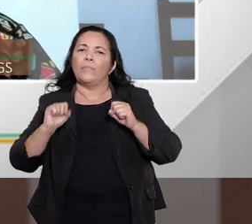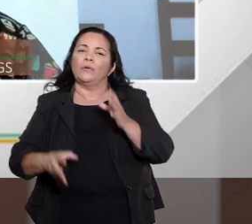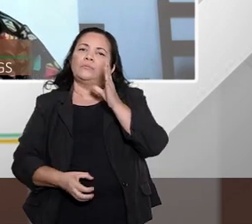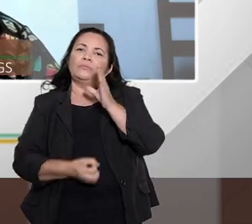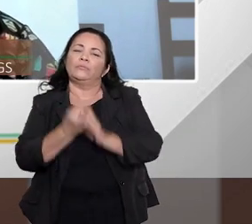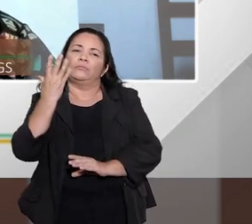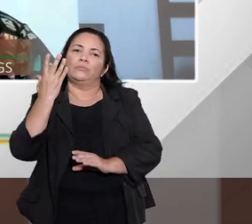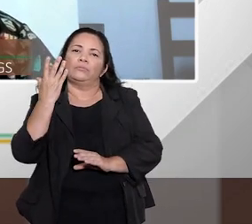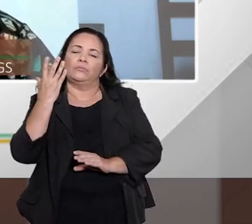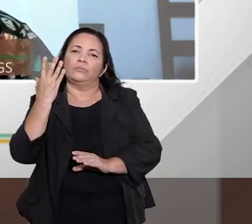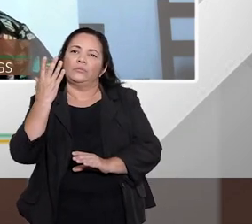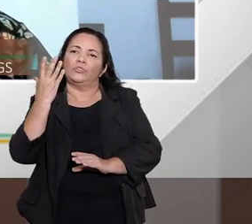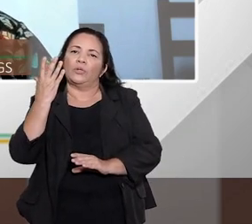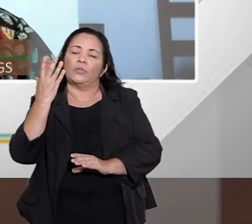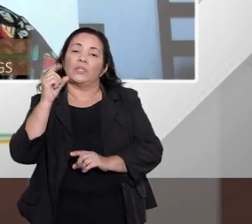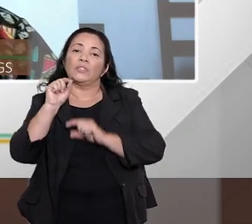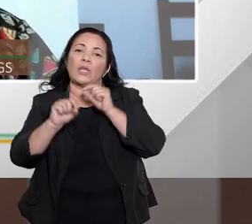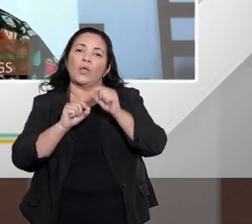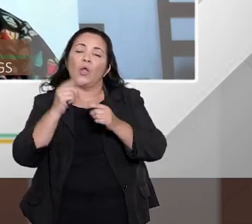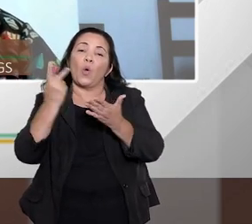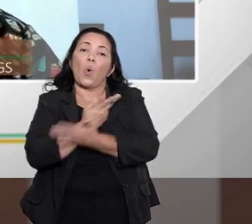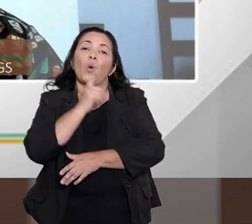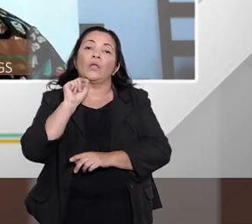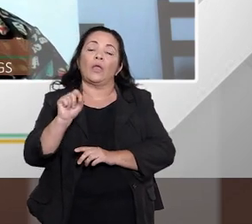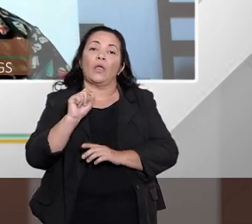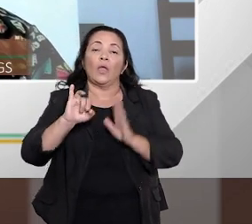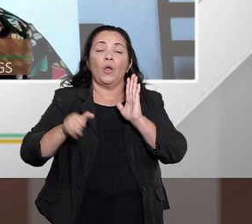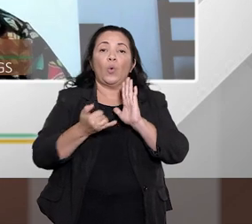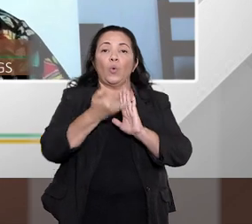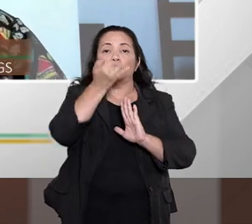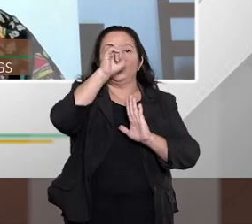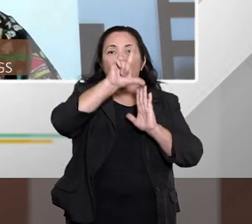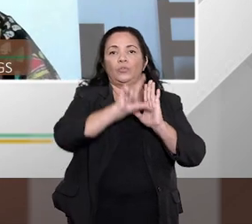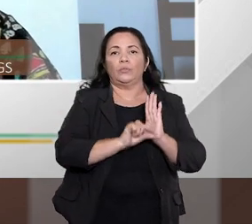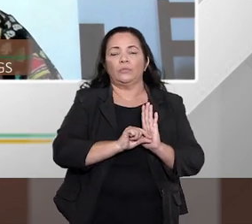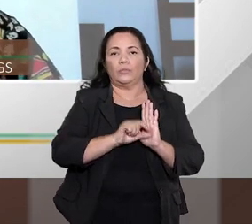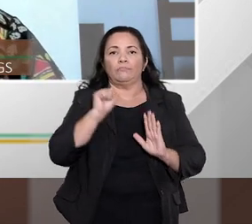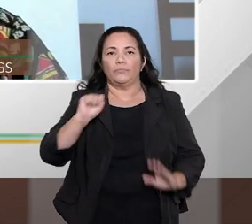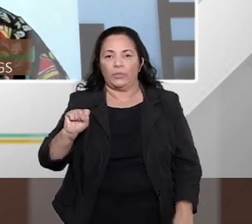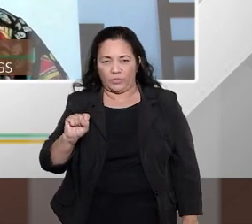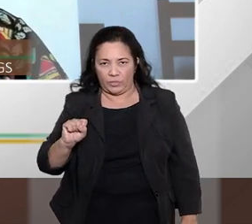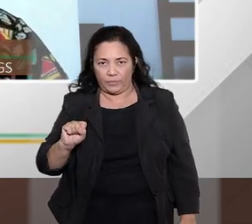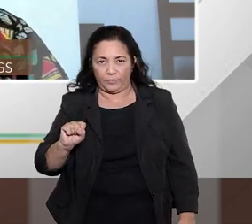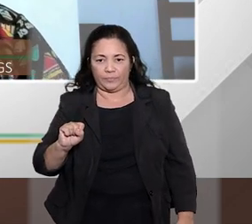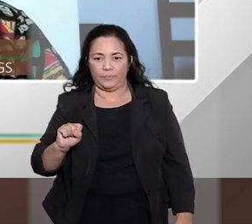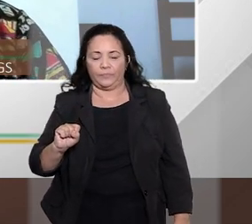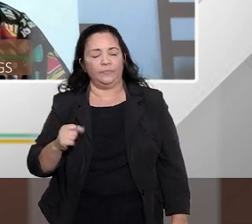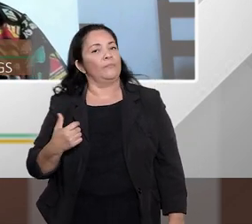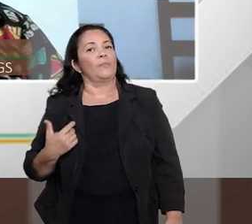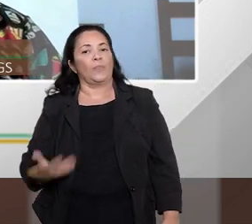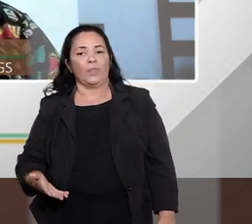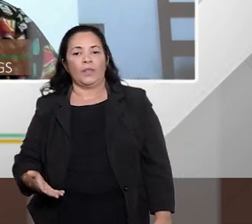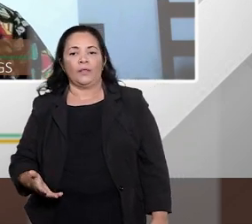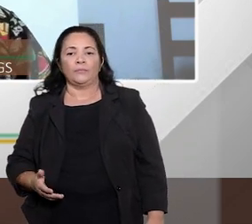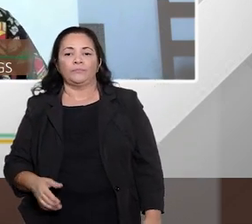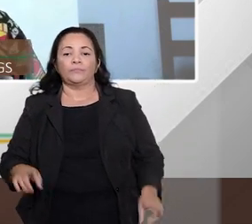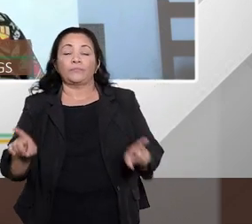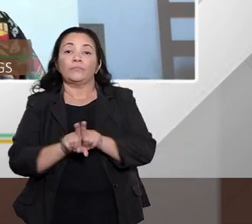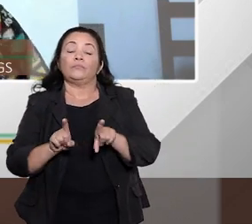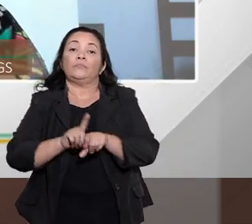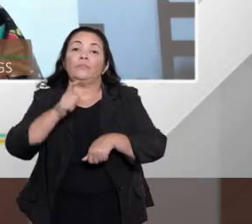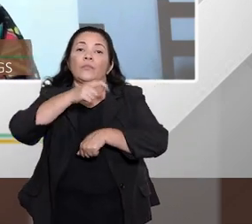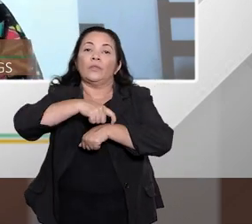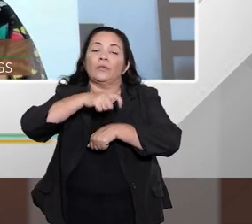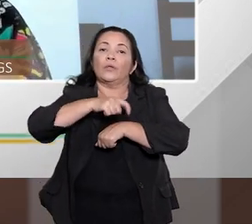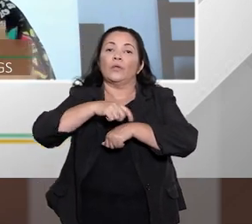judicialmente a redução dos juros dos encargos e de qualquer acréscimos do principal e a dilação do